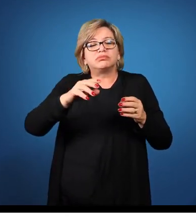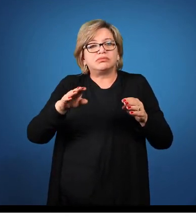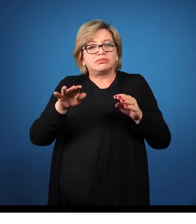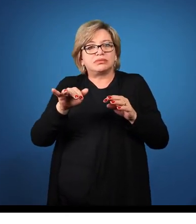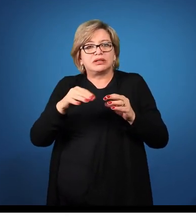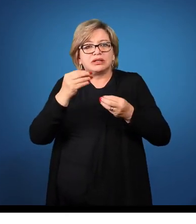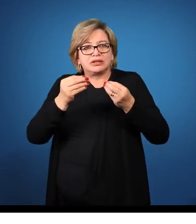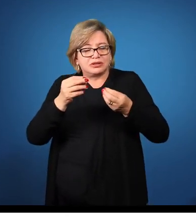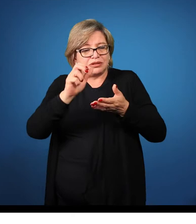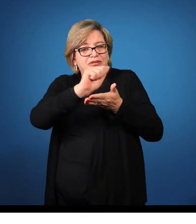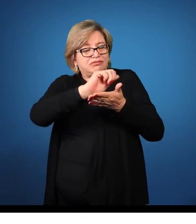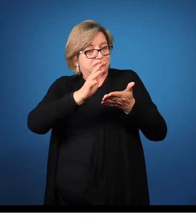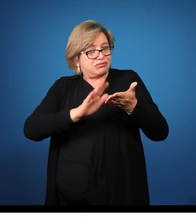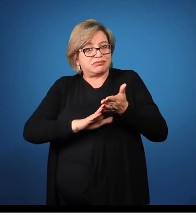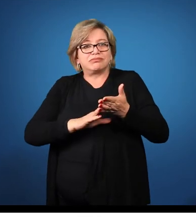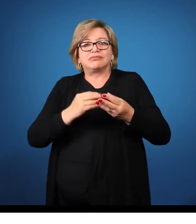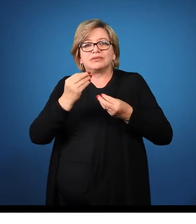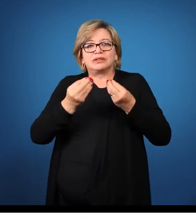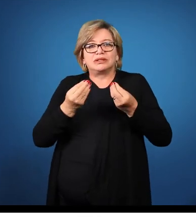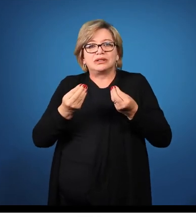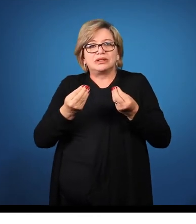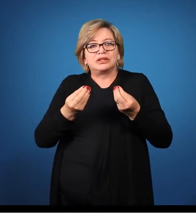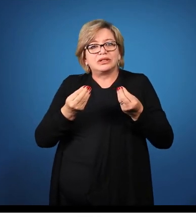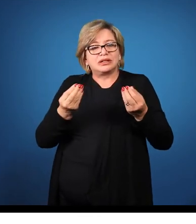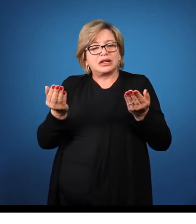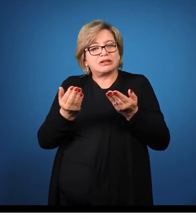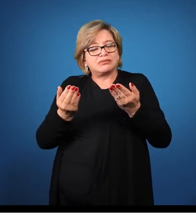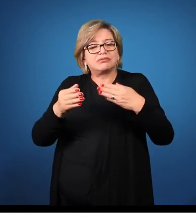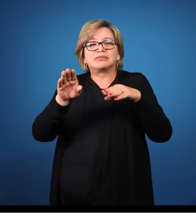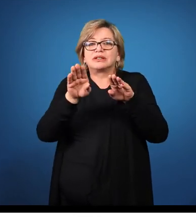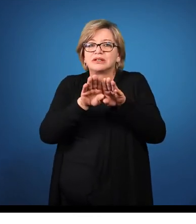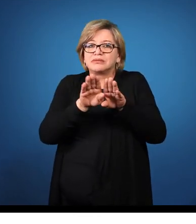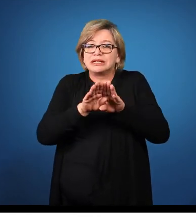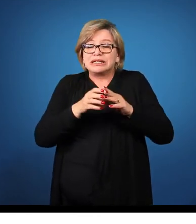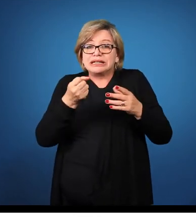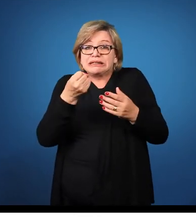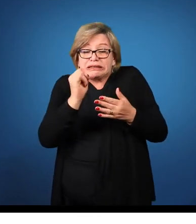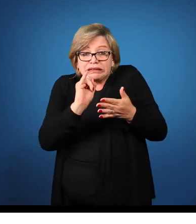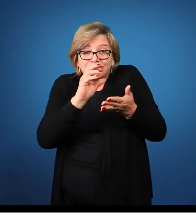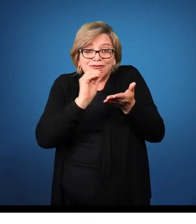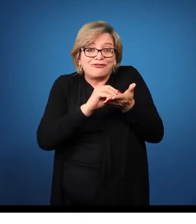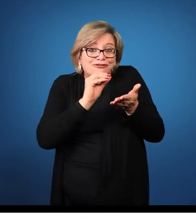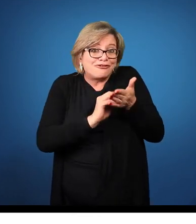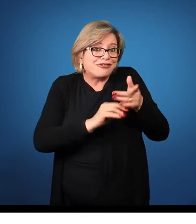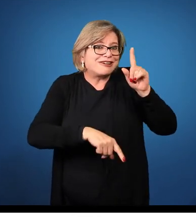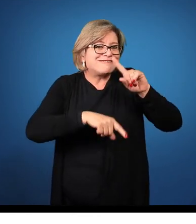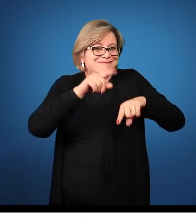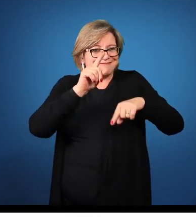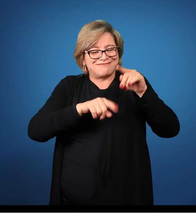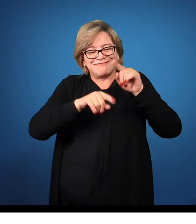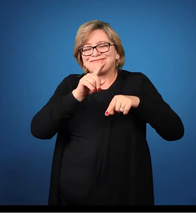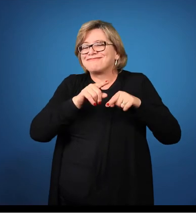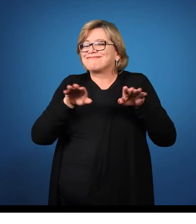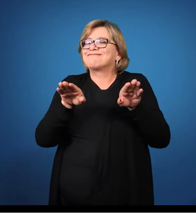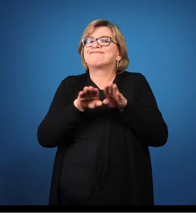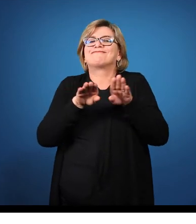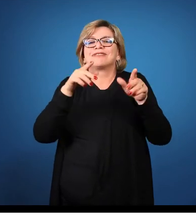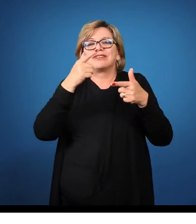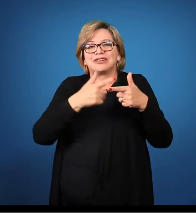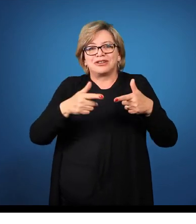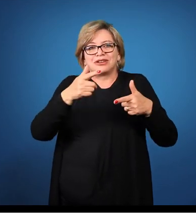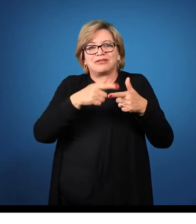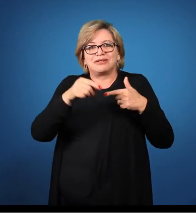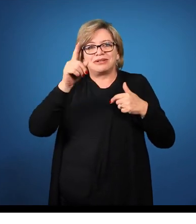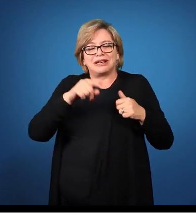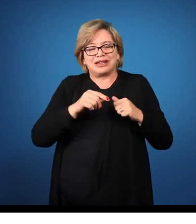para outras atividades, digo. Então, agora também, a falta de estoques também é um problema. Imagina o